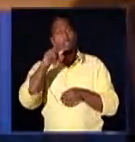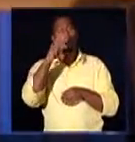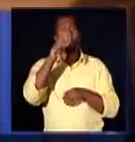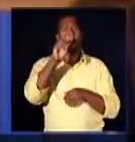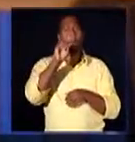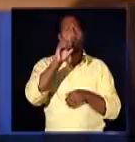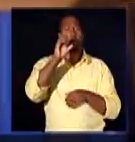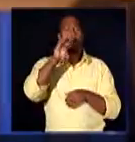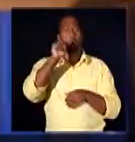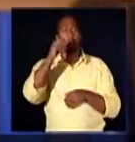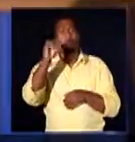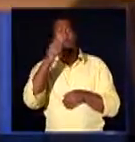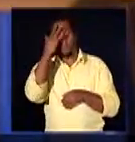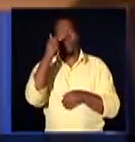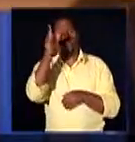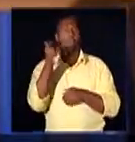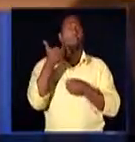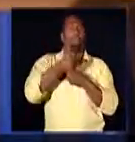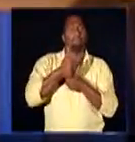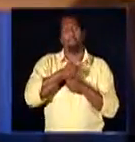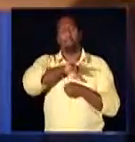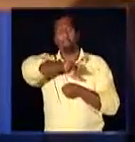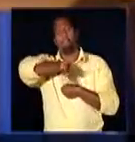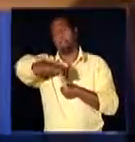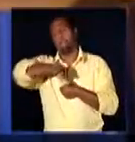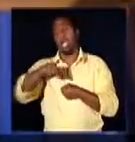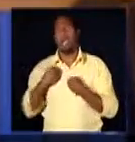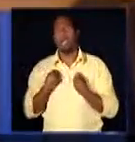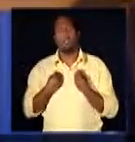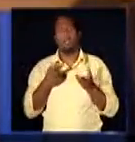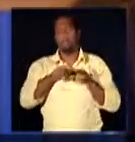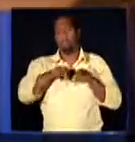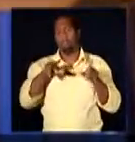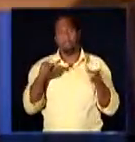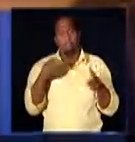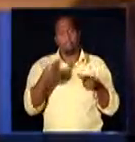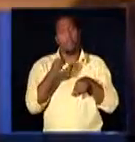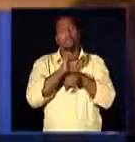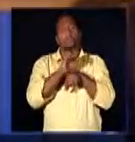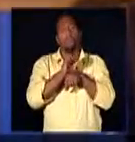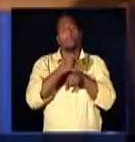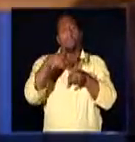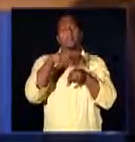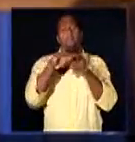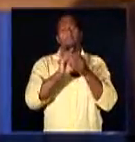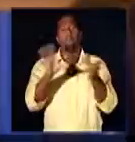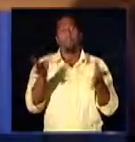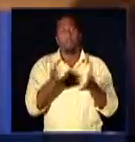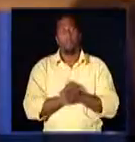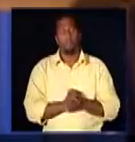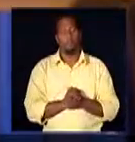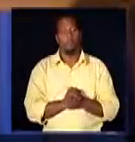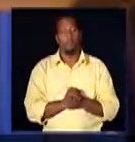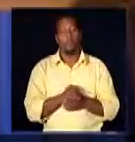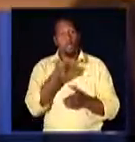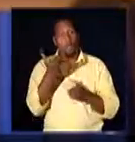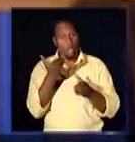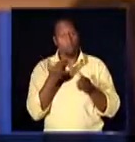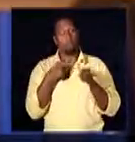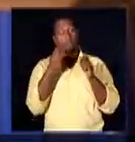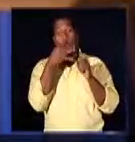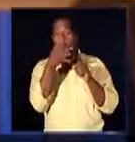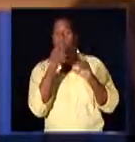você outorga a alguém poderes para falar em seu nome. No direito, mais especificamente no